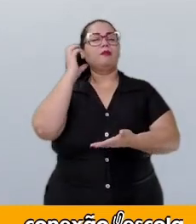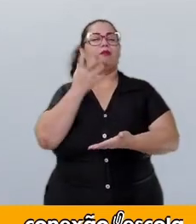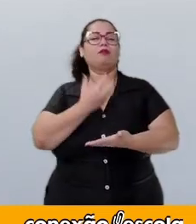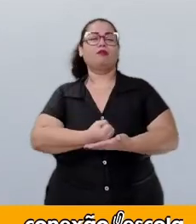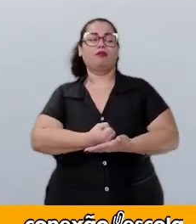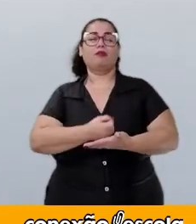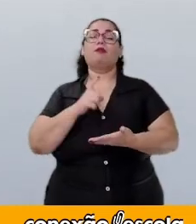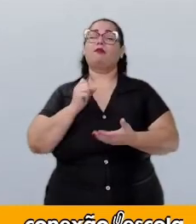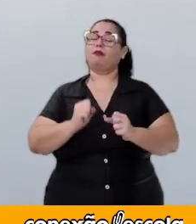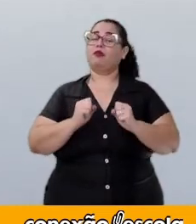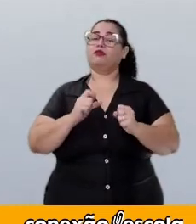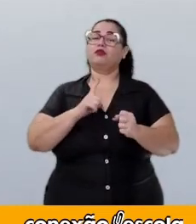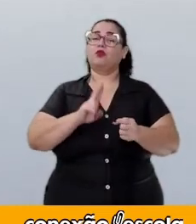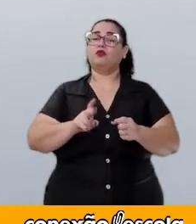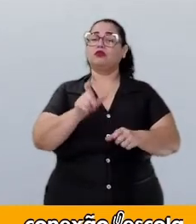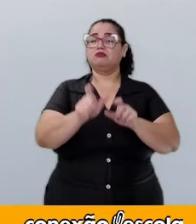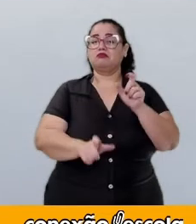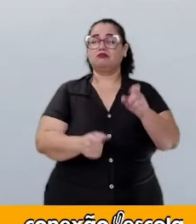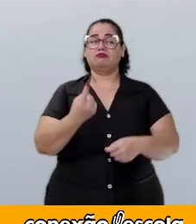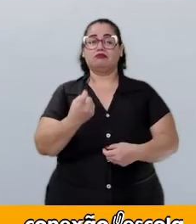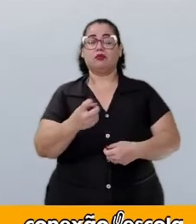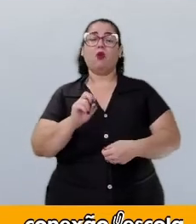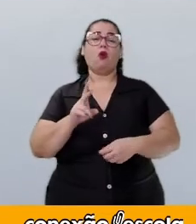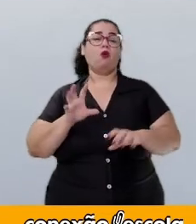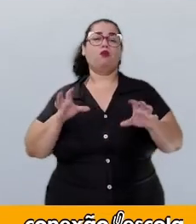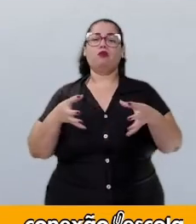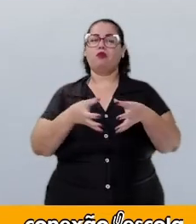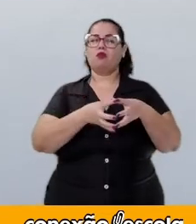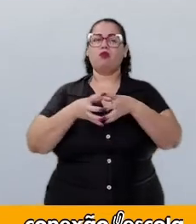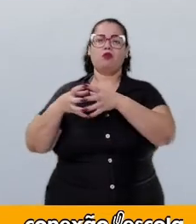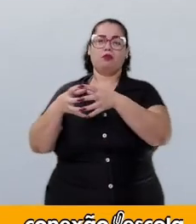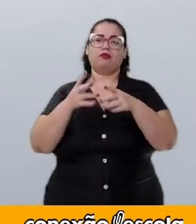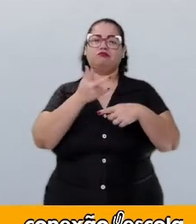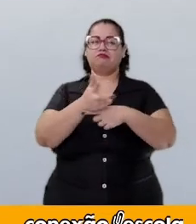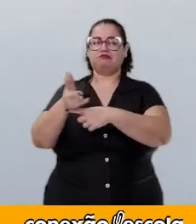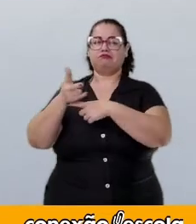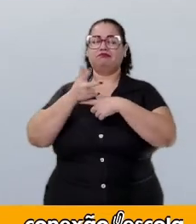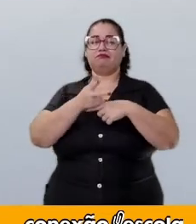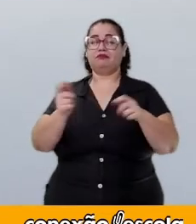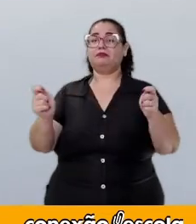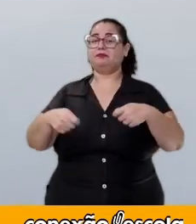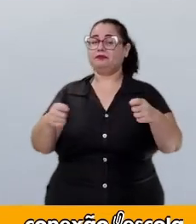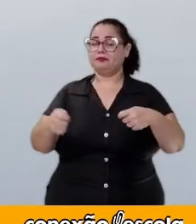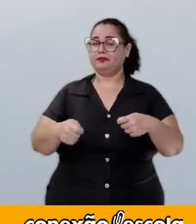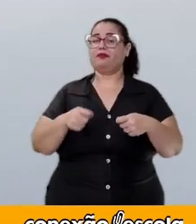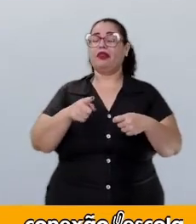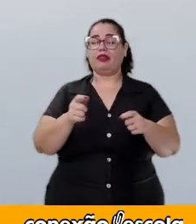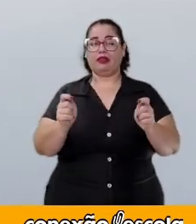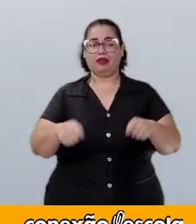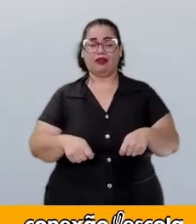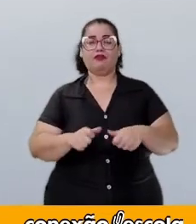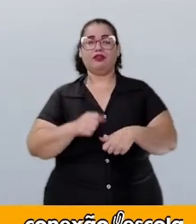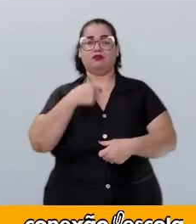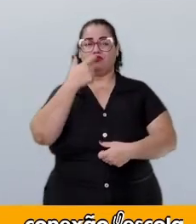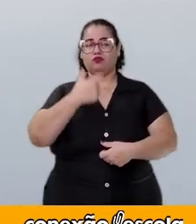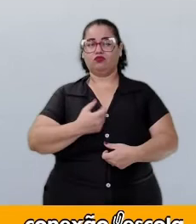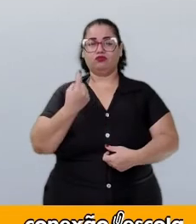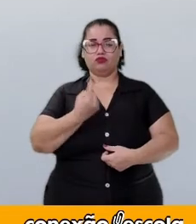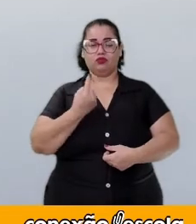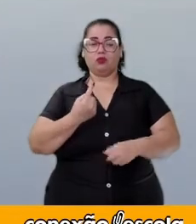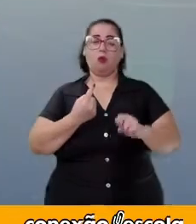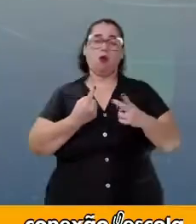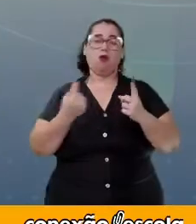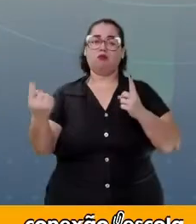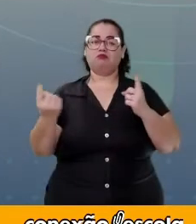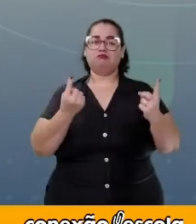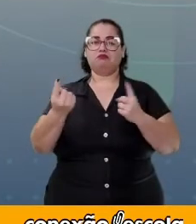ele pode ser produzido de maneira individual ou de maneira coletiva. Então, você pode produzir sozinho, ou você pode